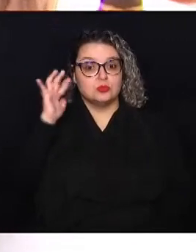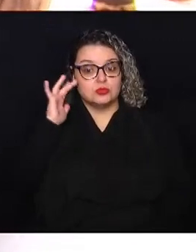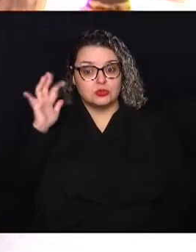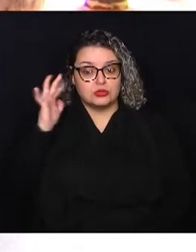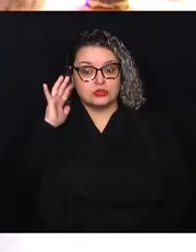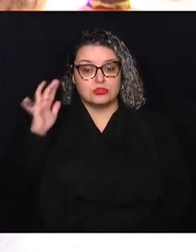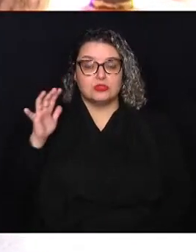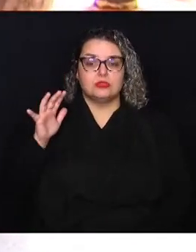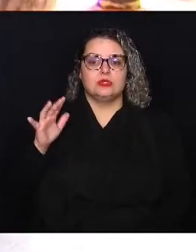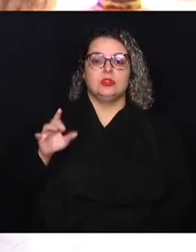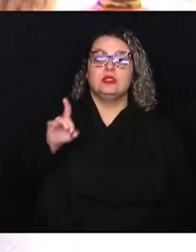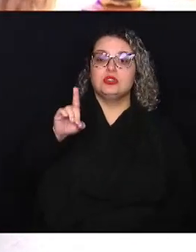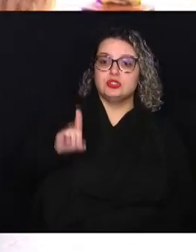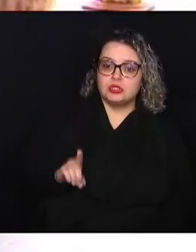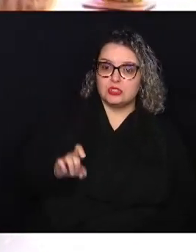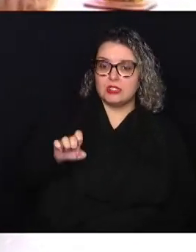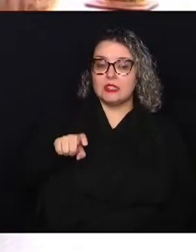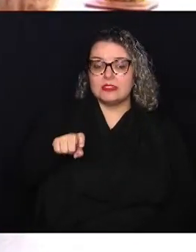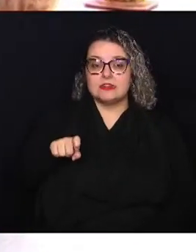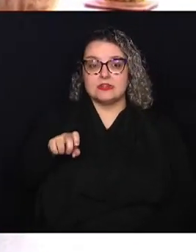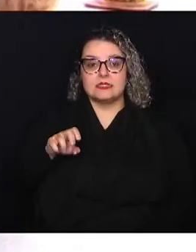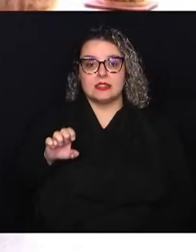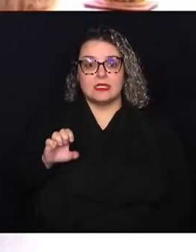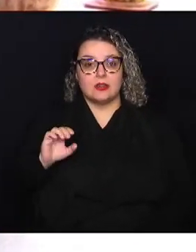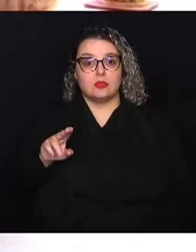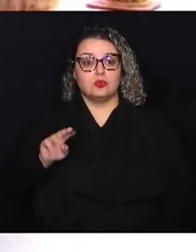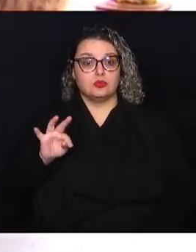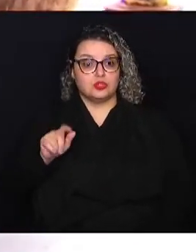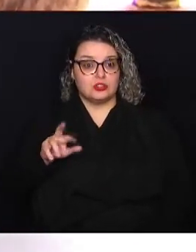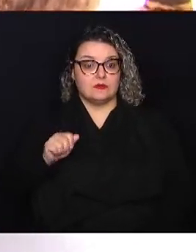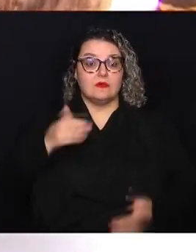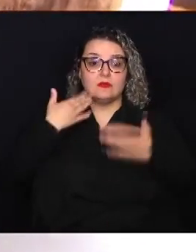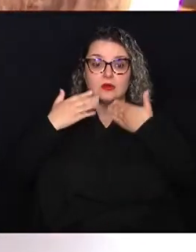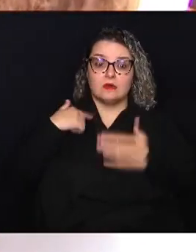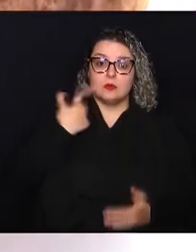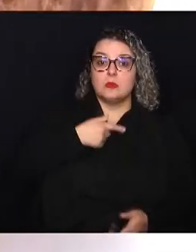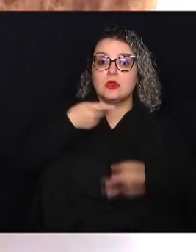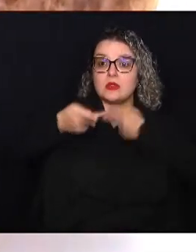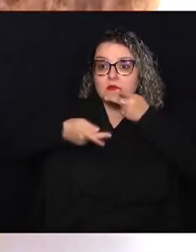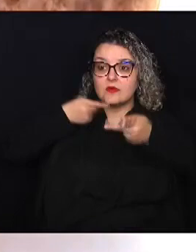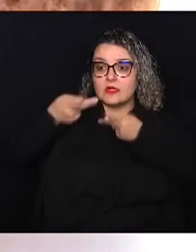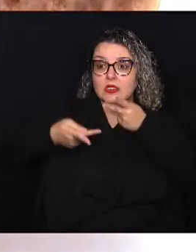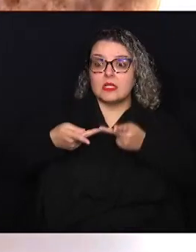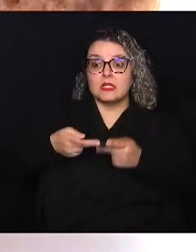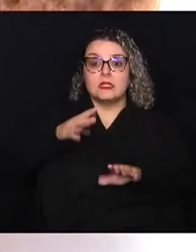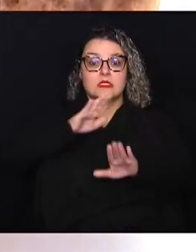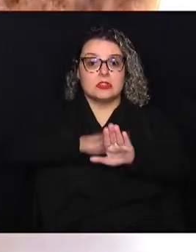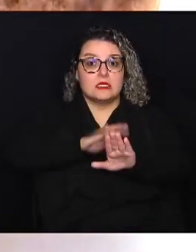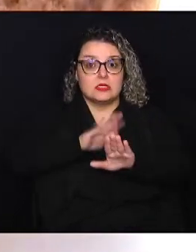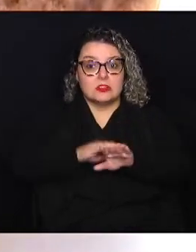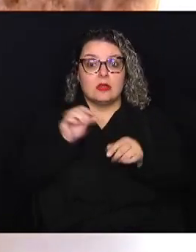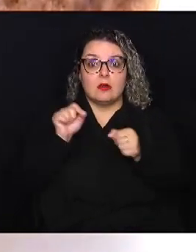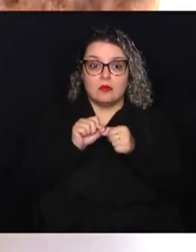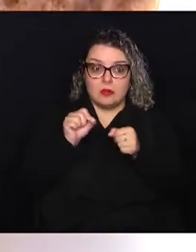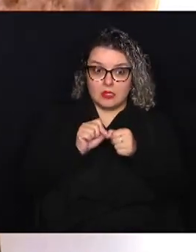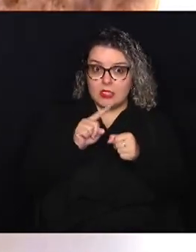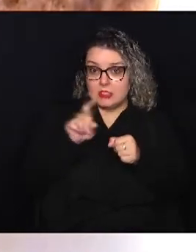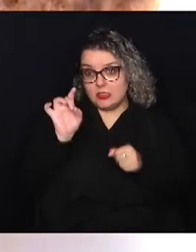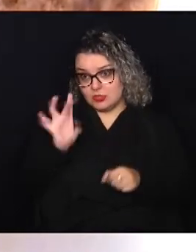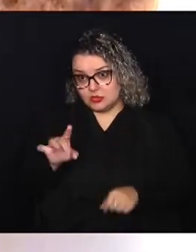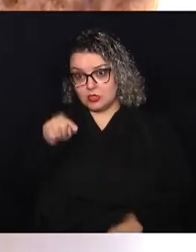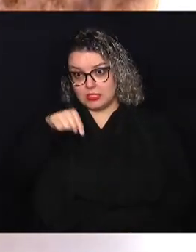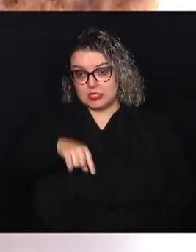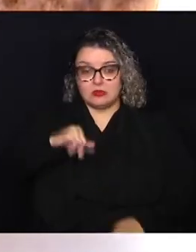diretora executiva. Vai conversar conosco para falar justamente a respeito desta ação que está sendo realizada, não só aqui em